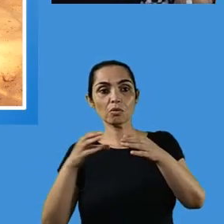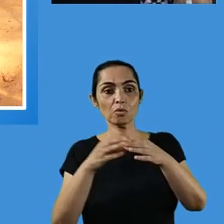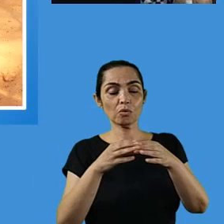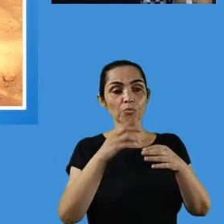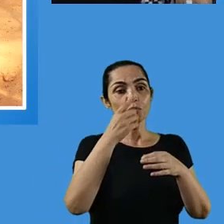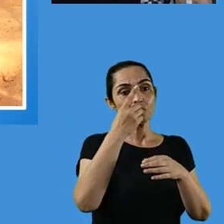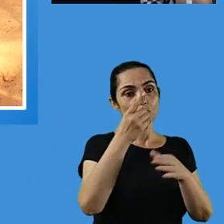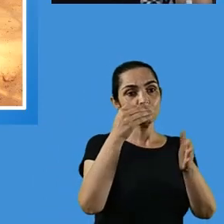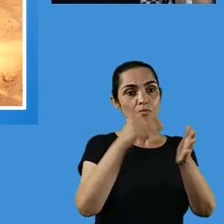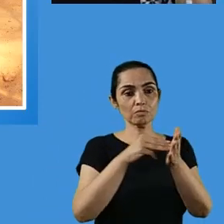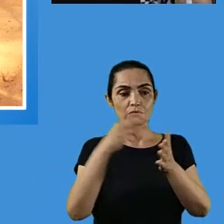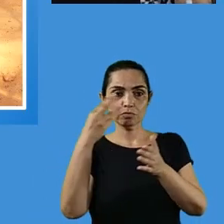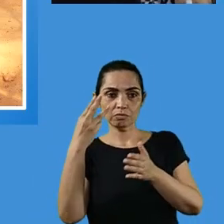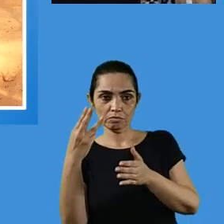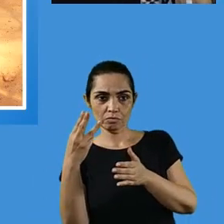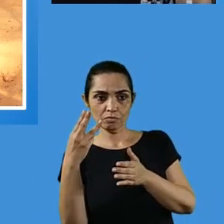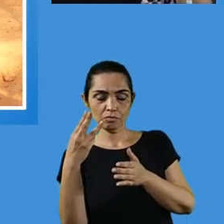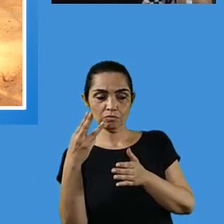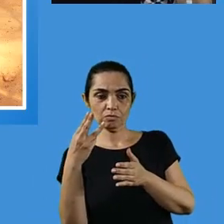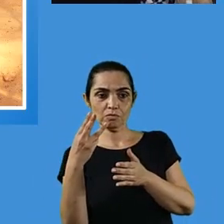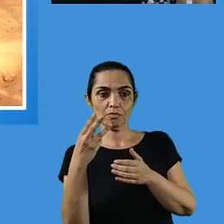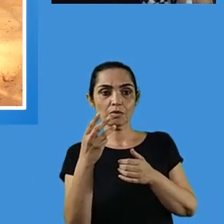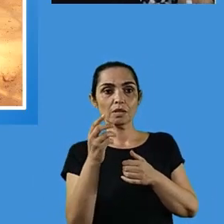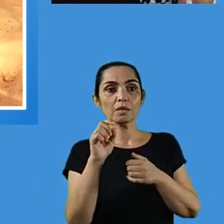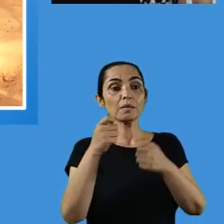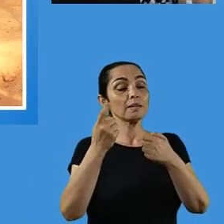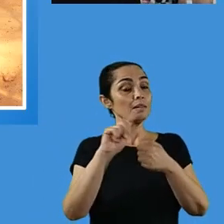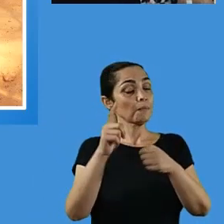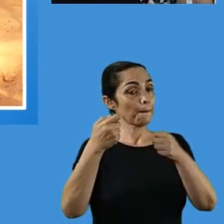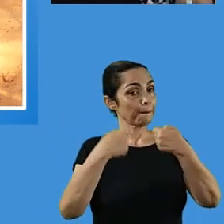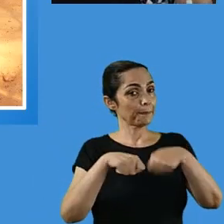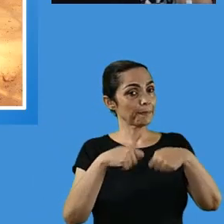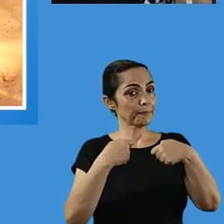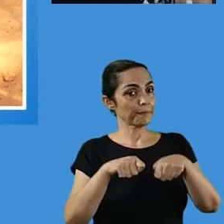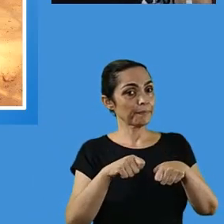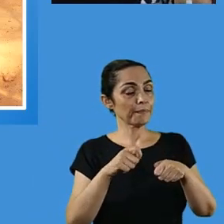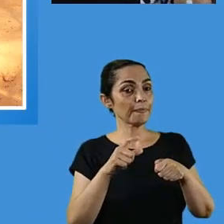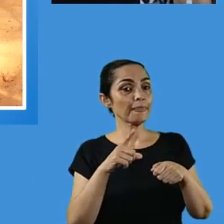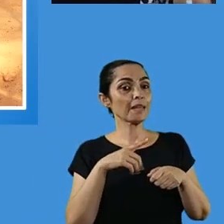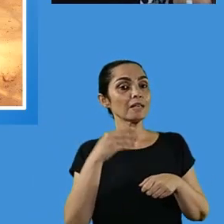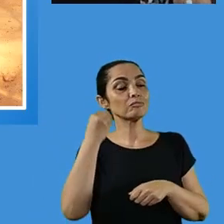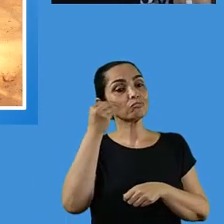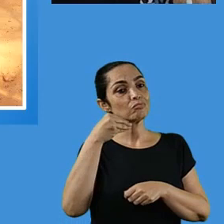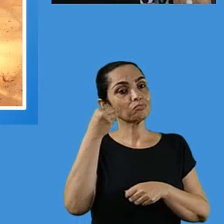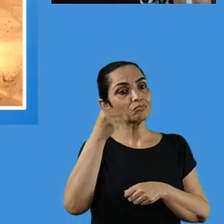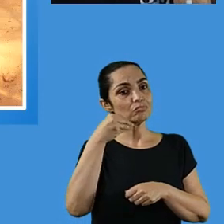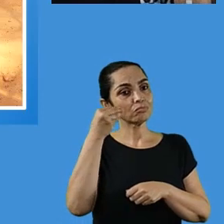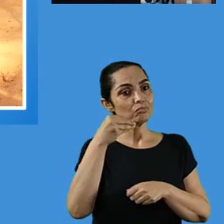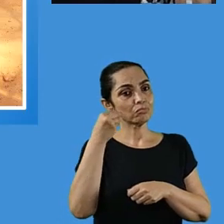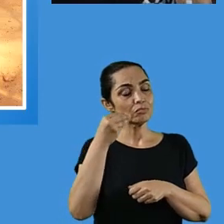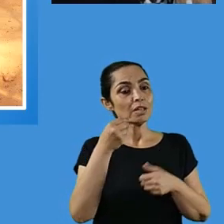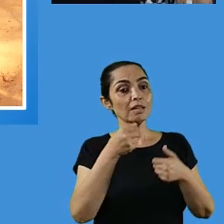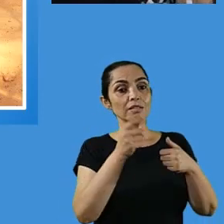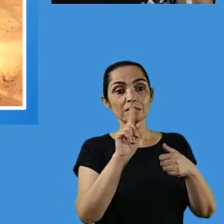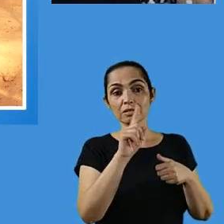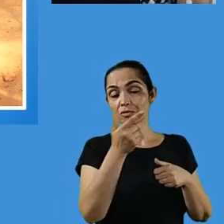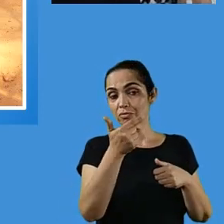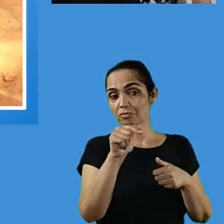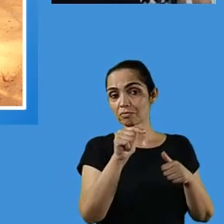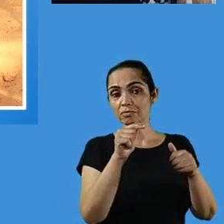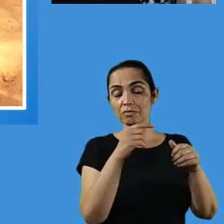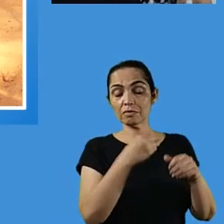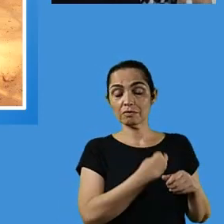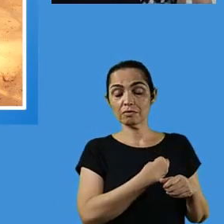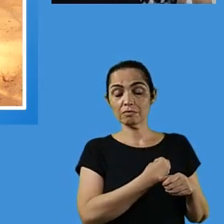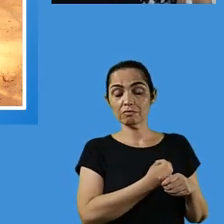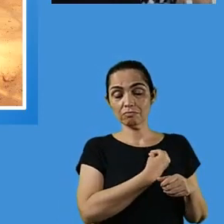Antes, eram enviadas as atividades para que as crianças tivessem um vínculo com a escola. Agora, presencialmente, o vínculo